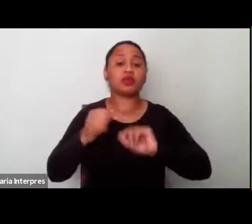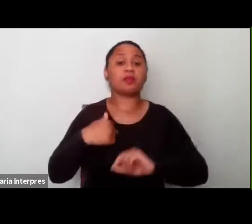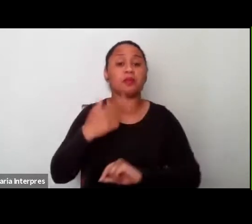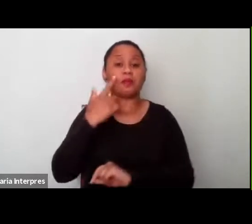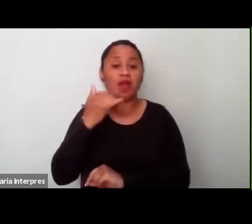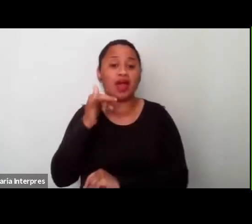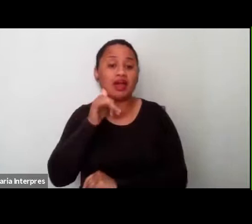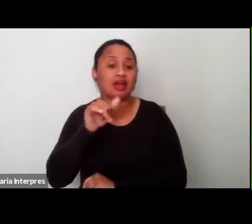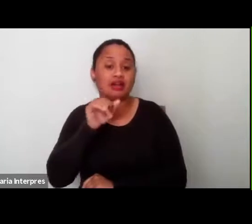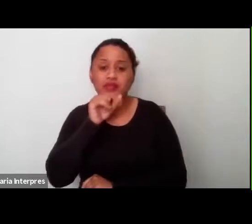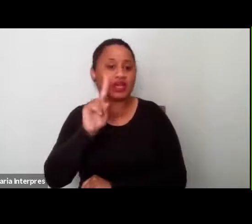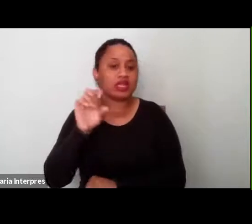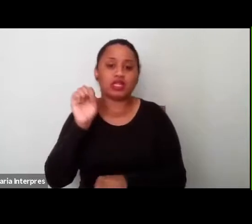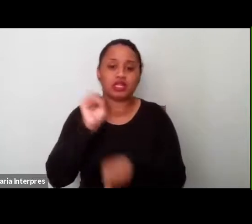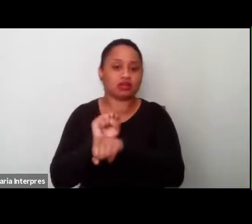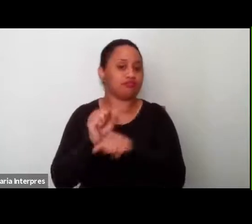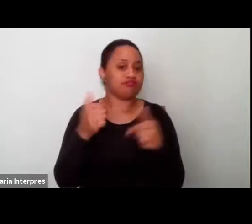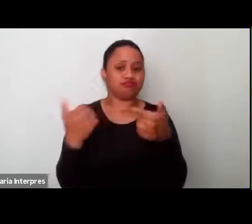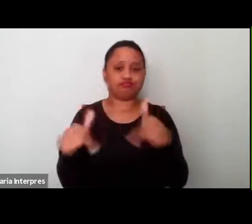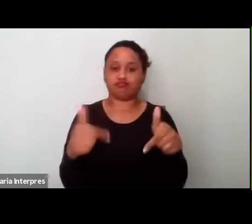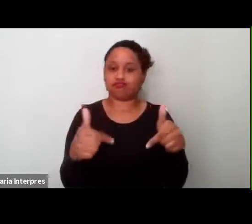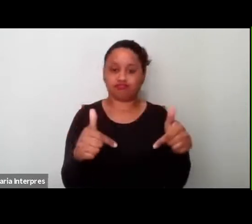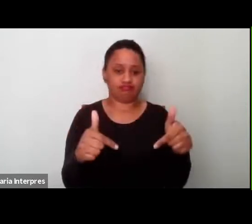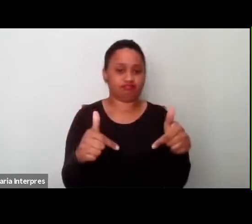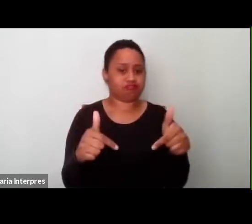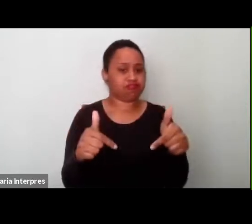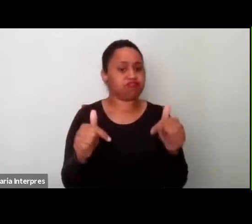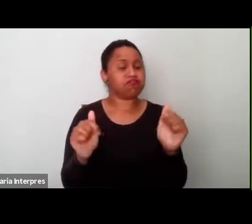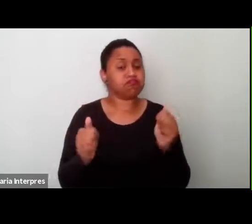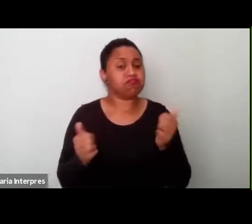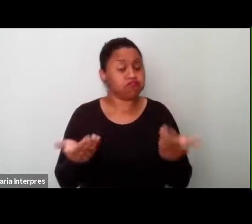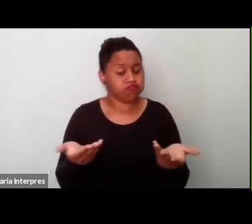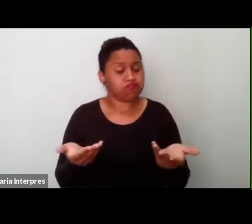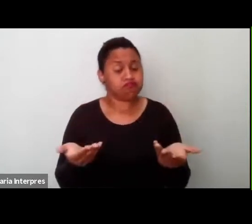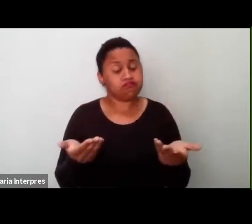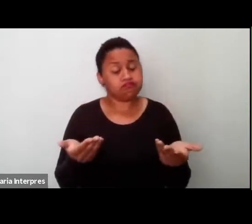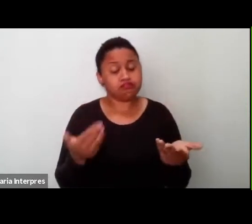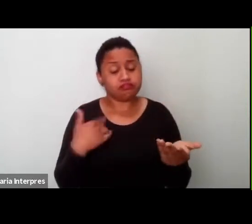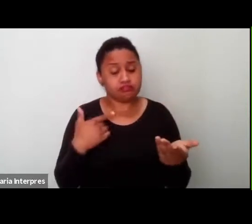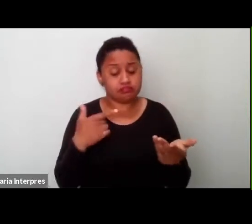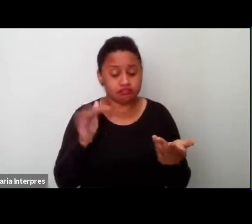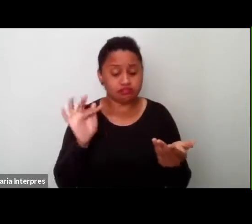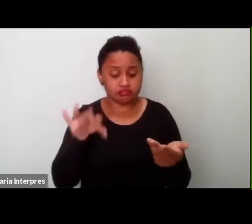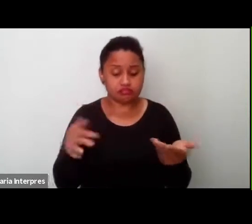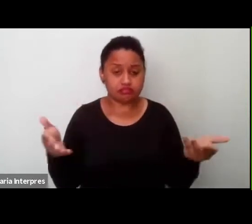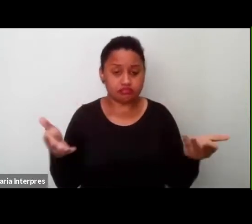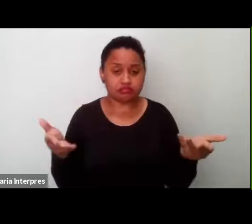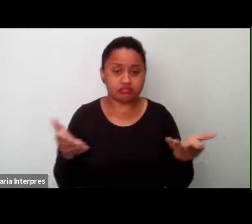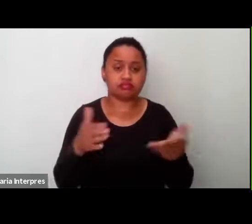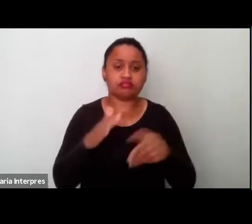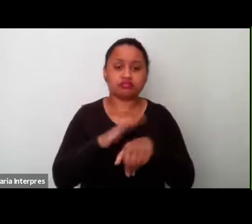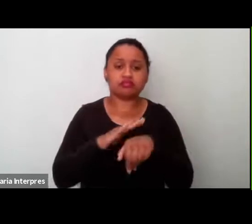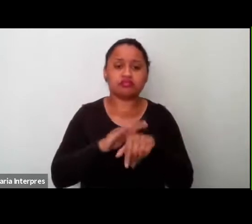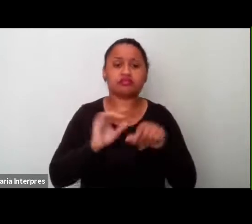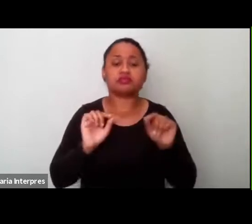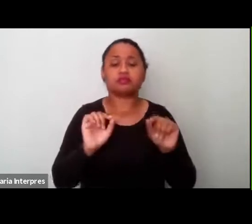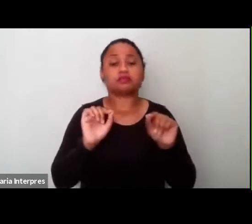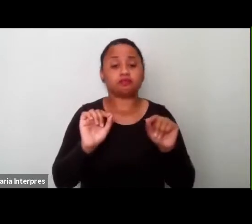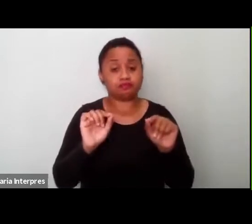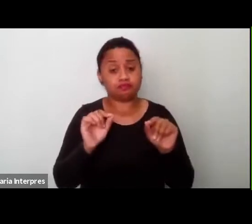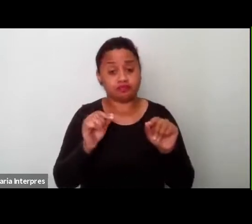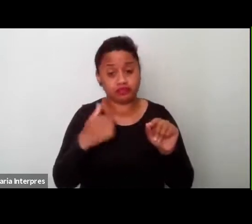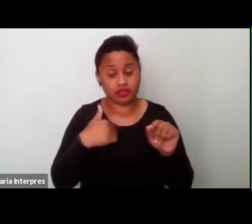parado de trabalhar. e aí, para ir finalizando, né, a questão é que